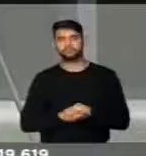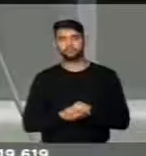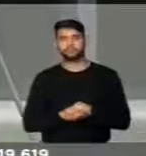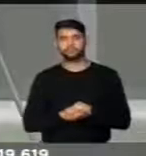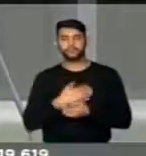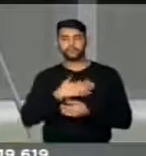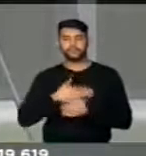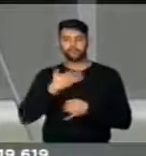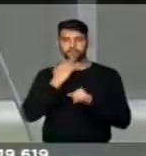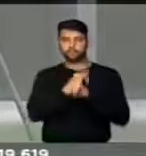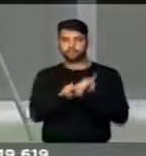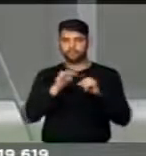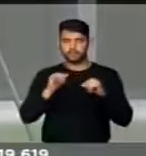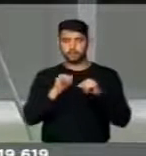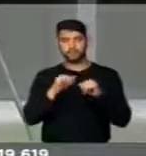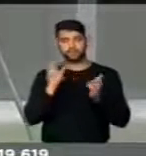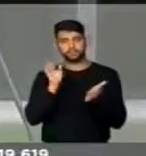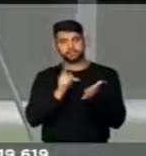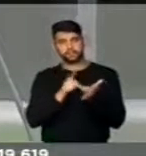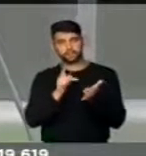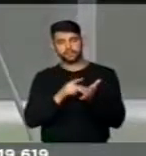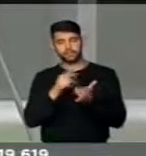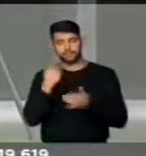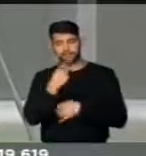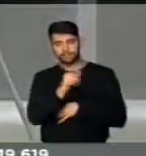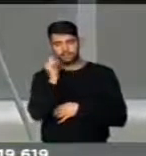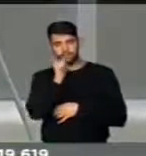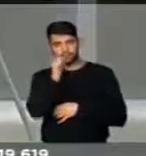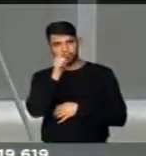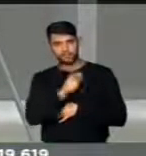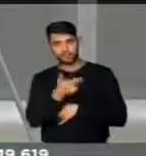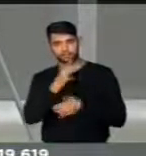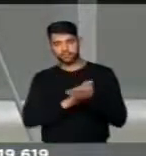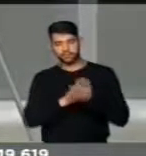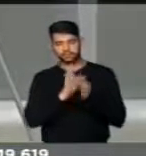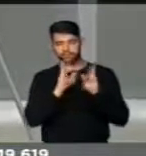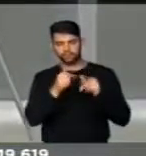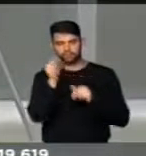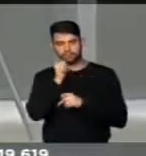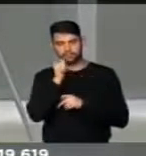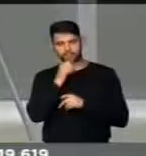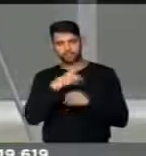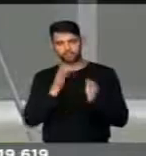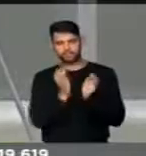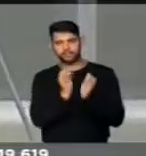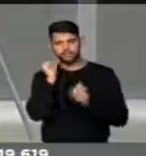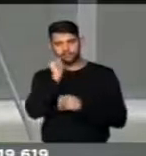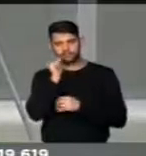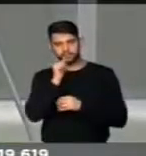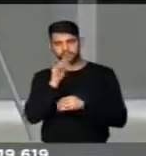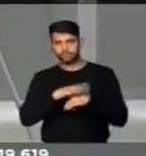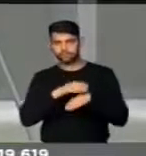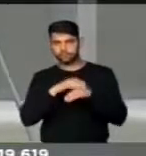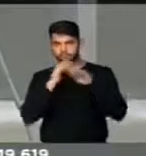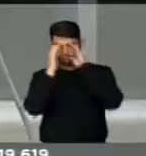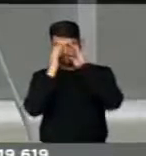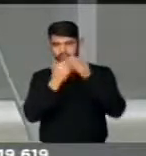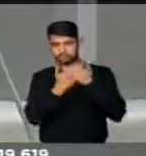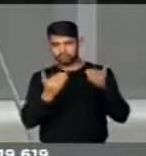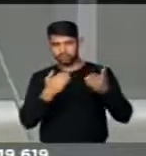E gostaria de dizer aqui que se de fato essas mulheres, e não são todas, porque nós sabemos que a bancada feminina é muito coerente,